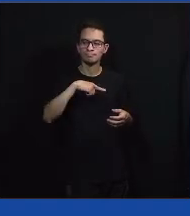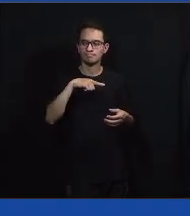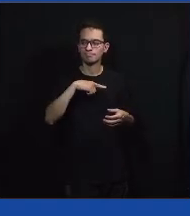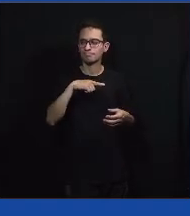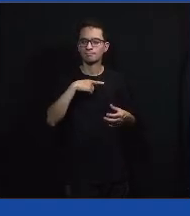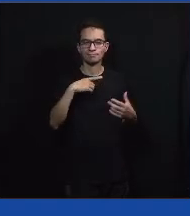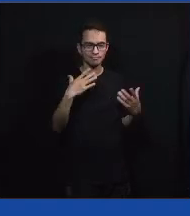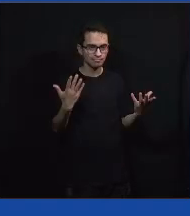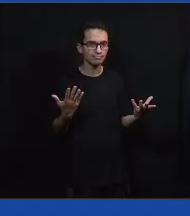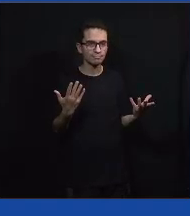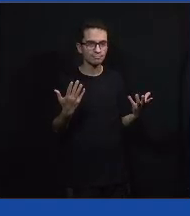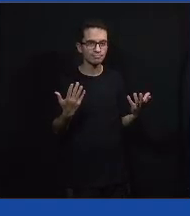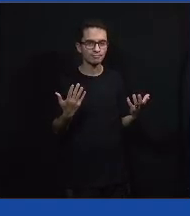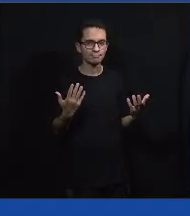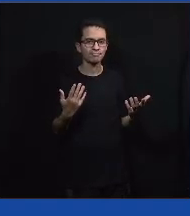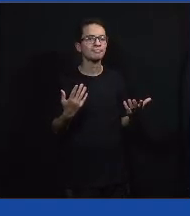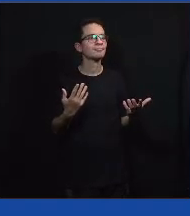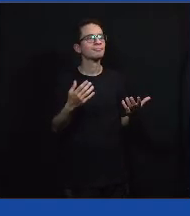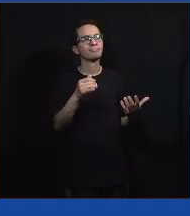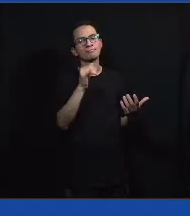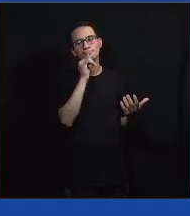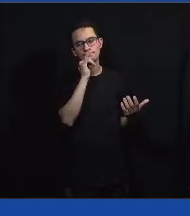os níveis de comunidade.